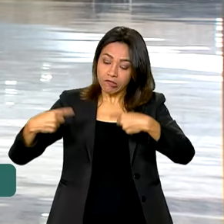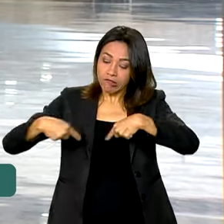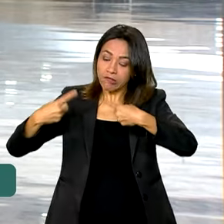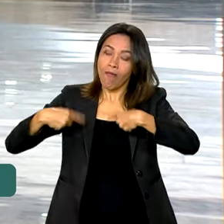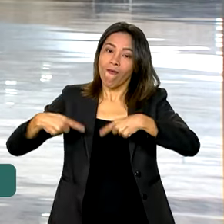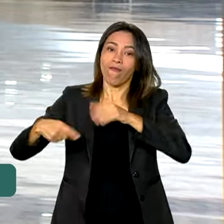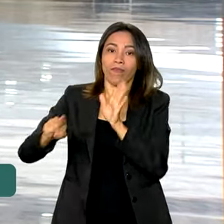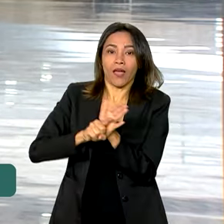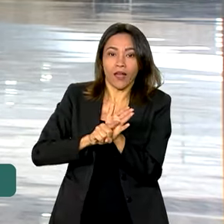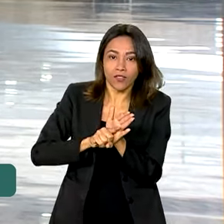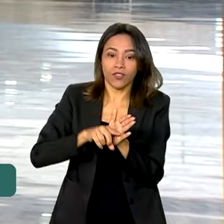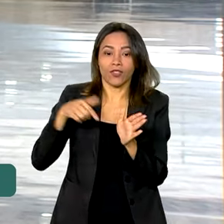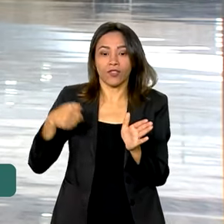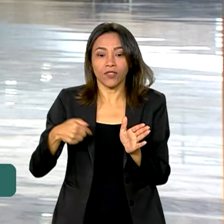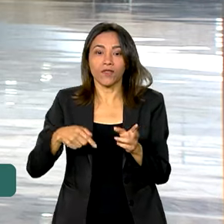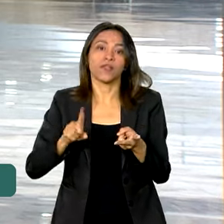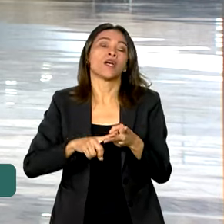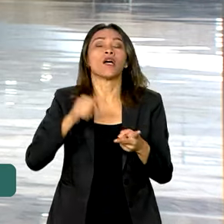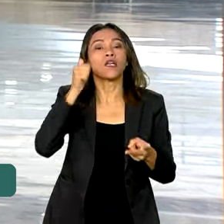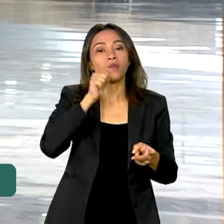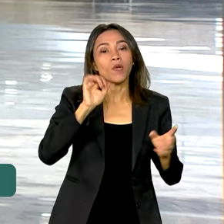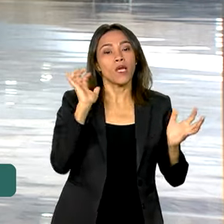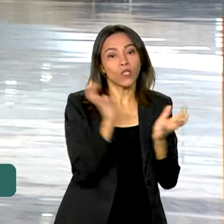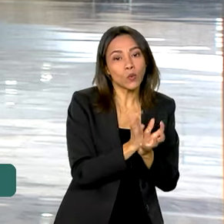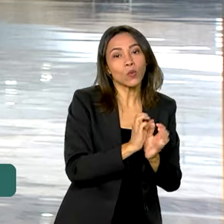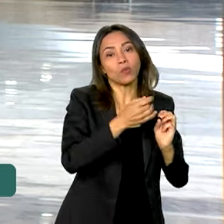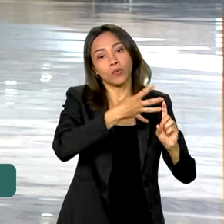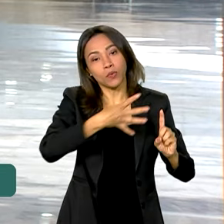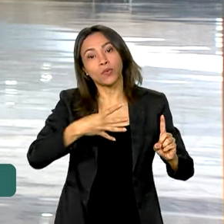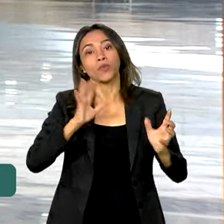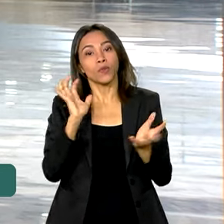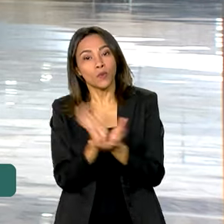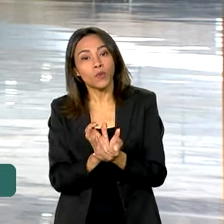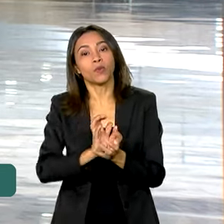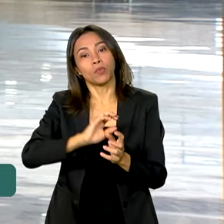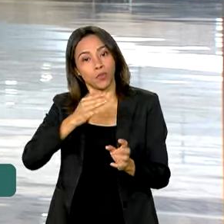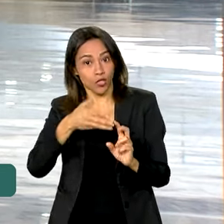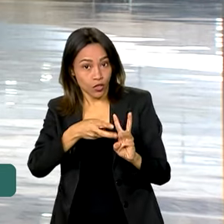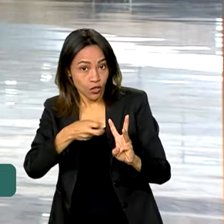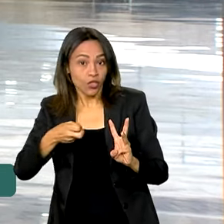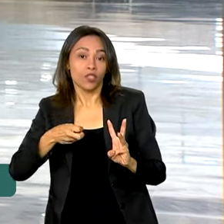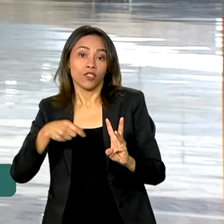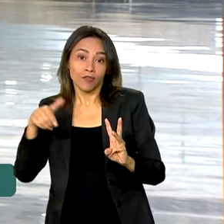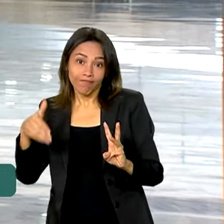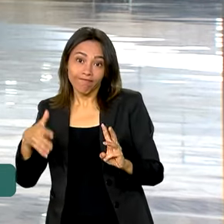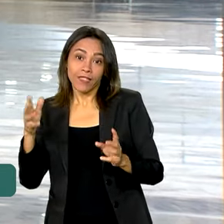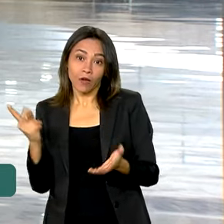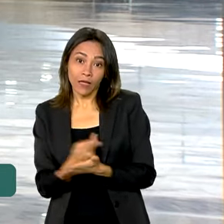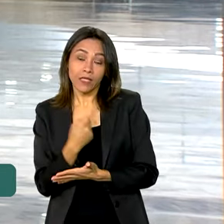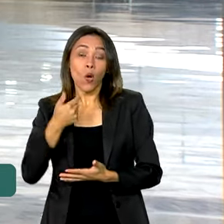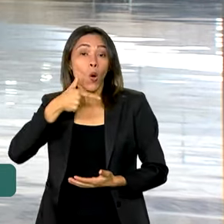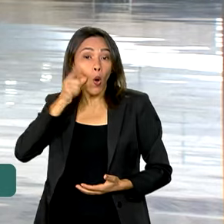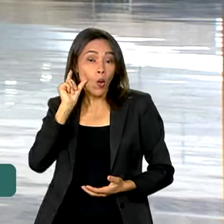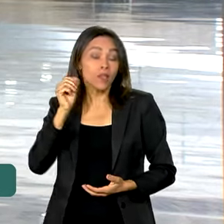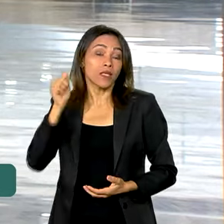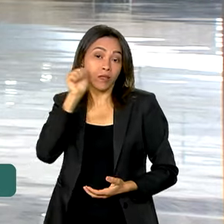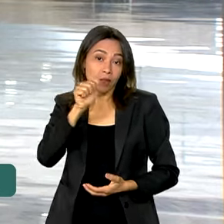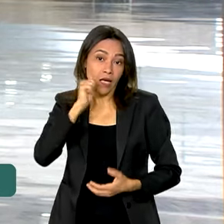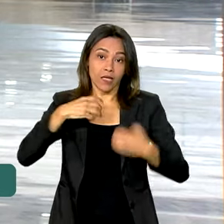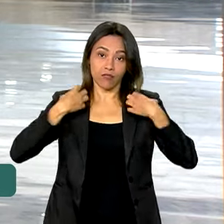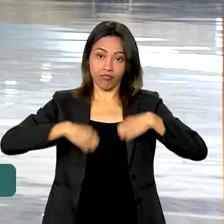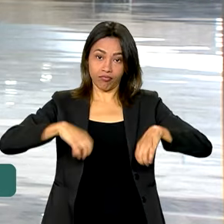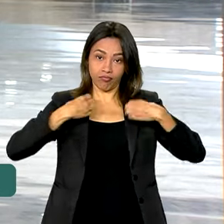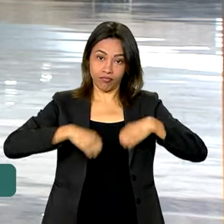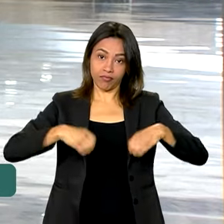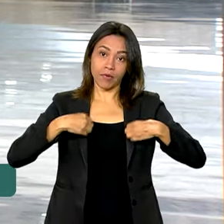LBT, também as mulheres negras e indígenas. E olha, ontem a ministra das mulheres, Cida Gonçalves, participou de um